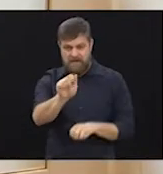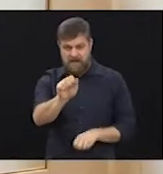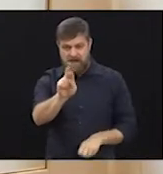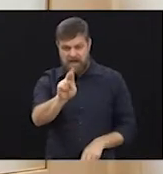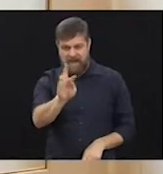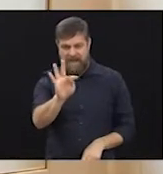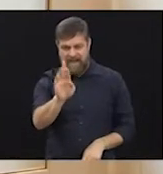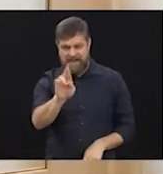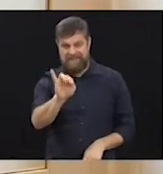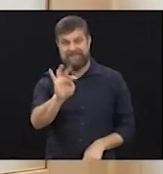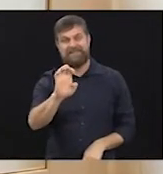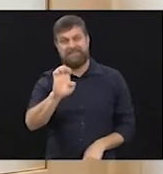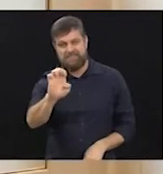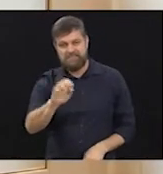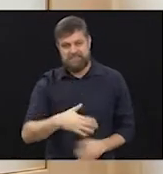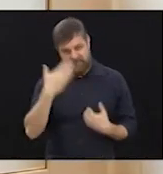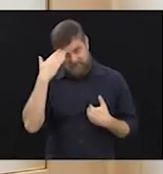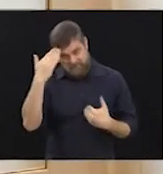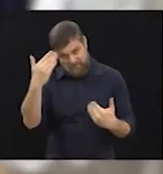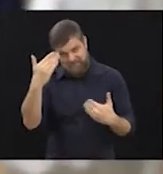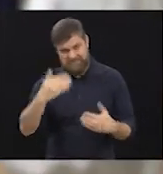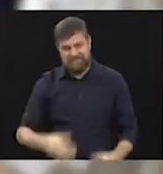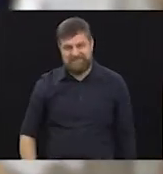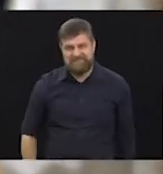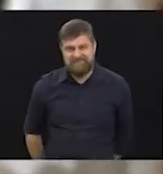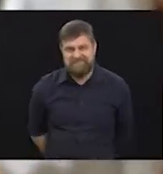artrites e artroses. Obrigada.